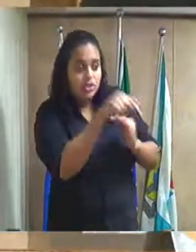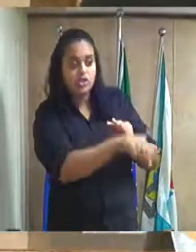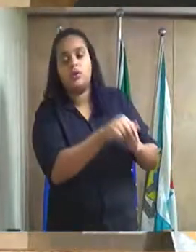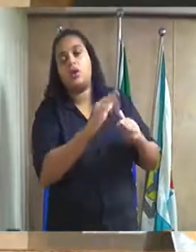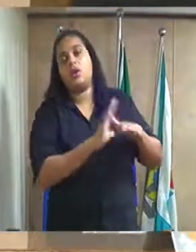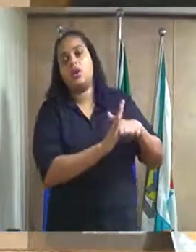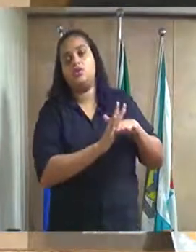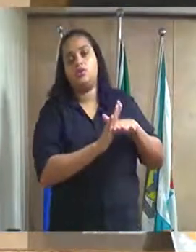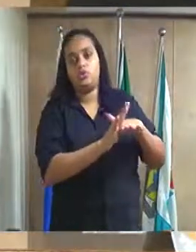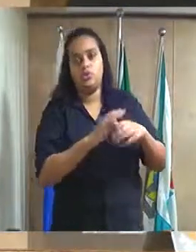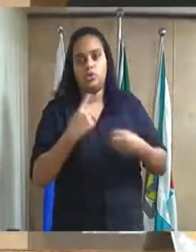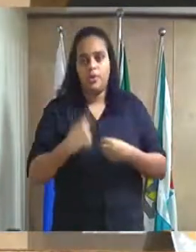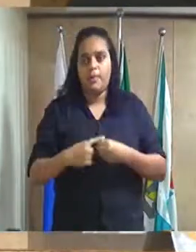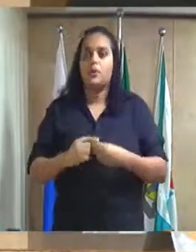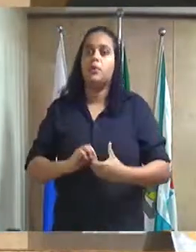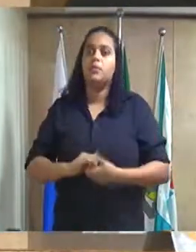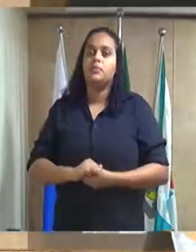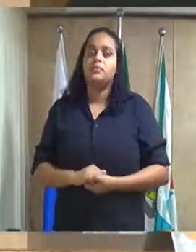Caxias.